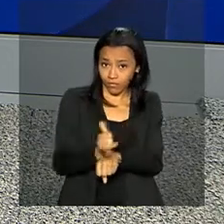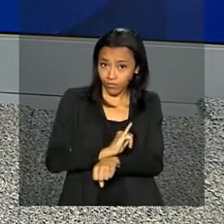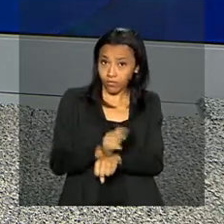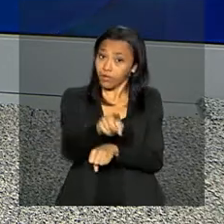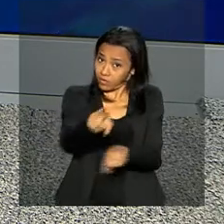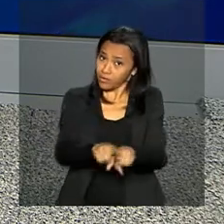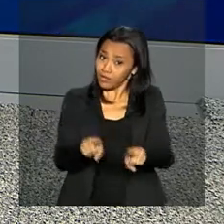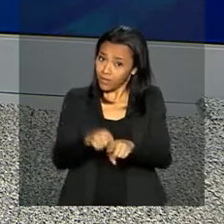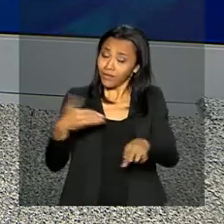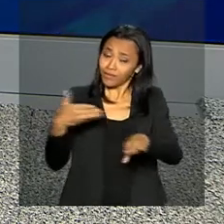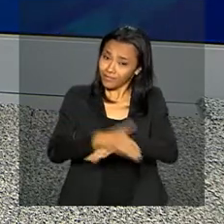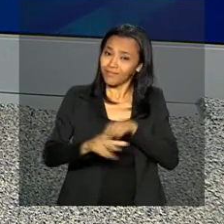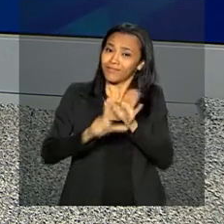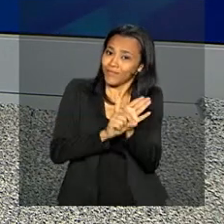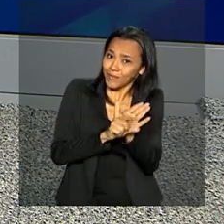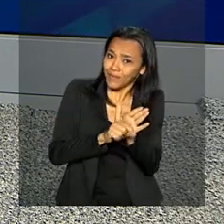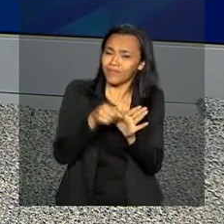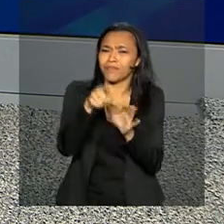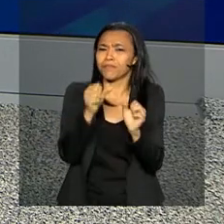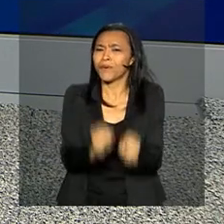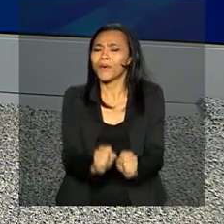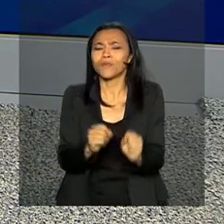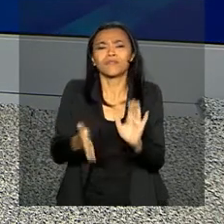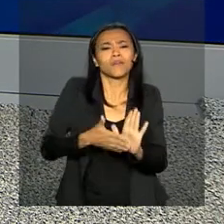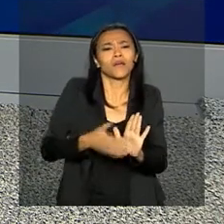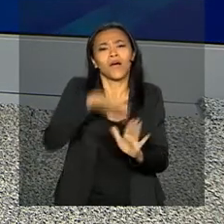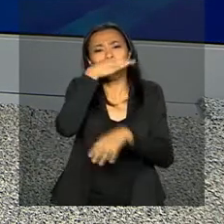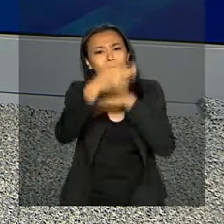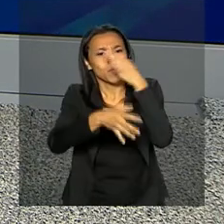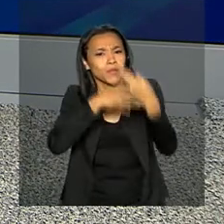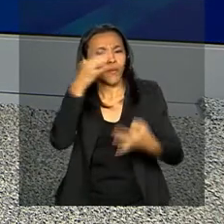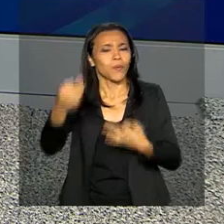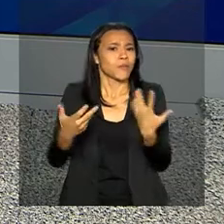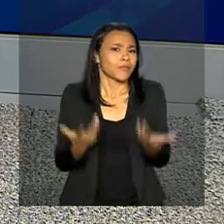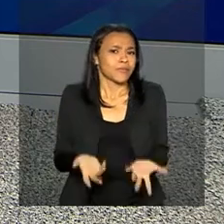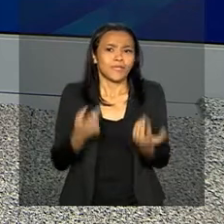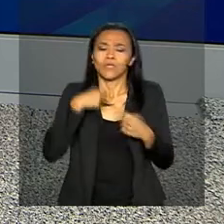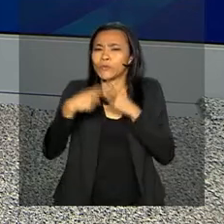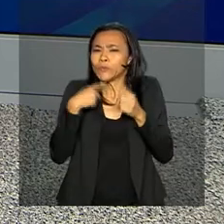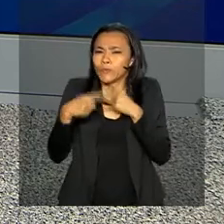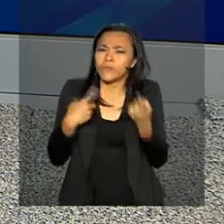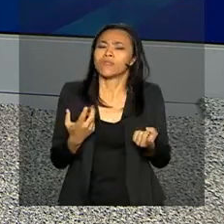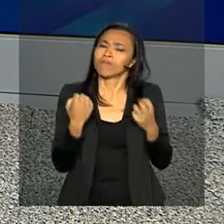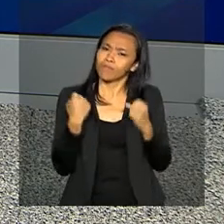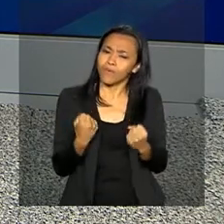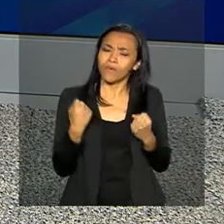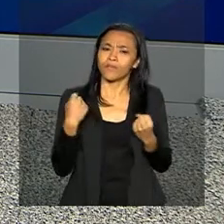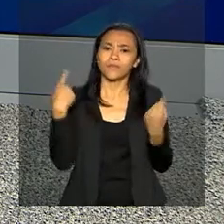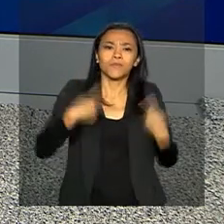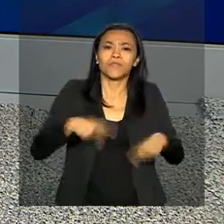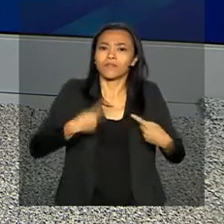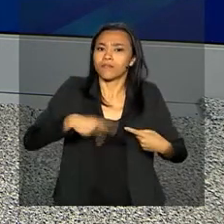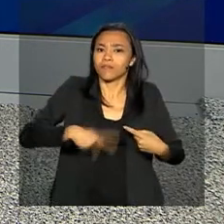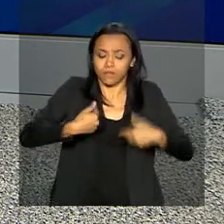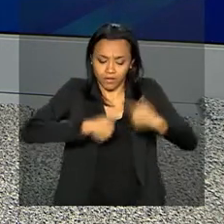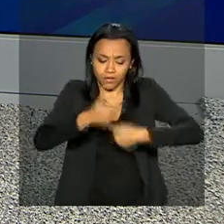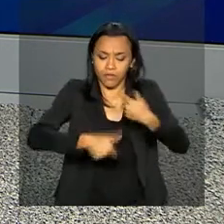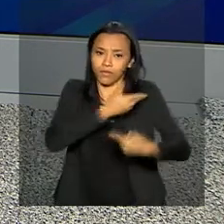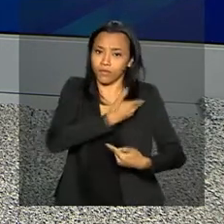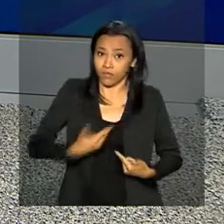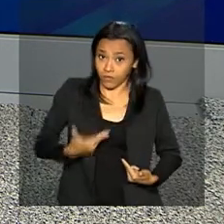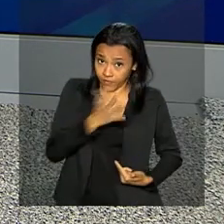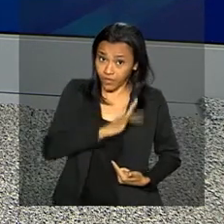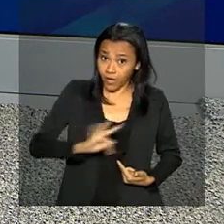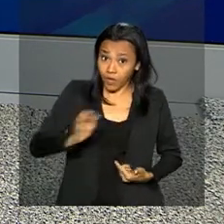Acesse também o nosso perfil no Twitter. Você pode mandar suas sugestões de reportagens e dúvidas sobre programas e ações do governo federal